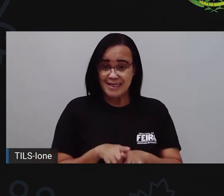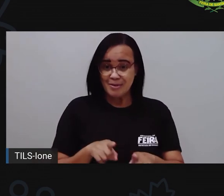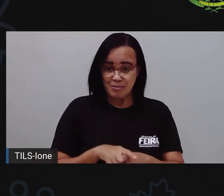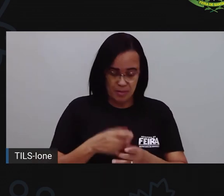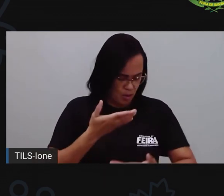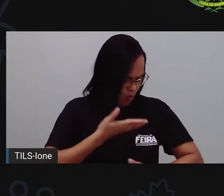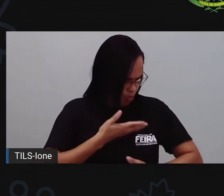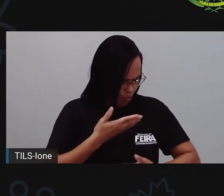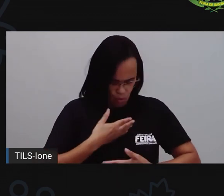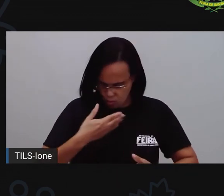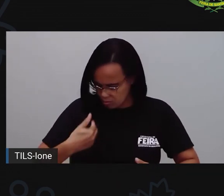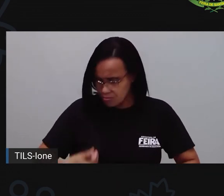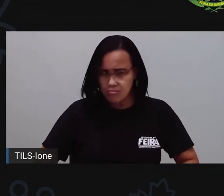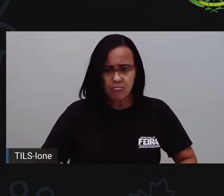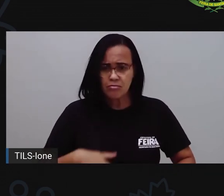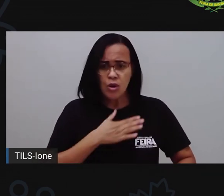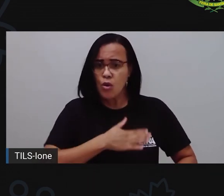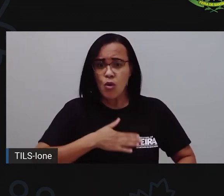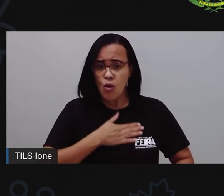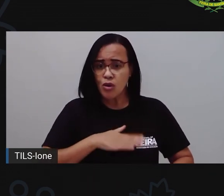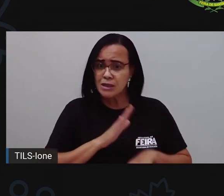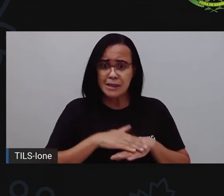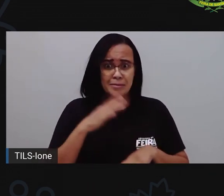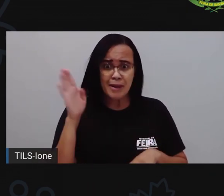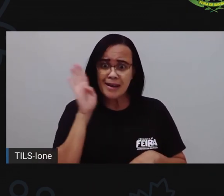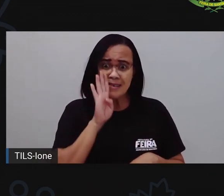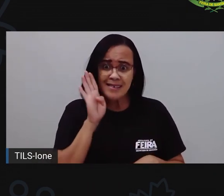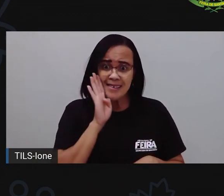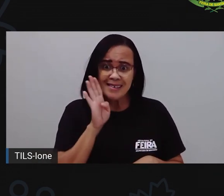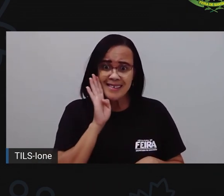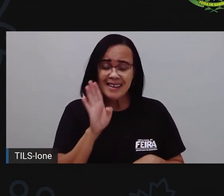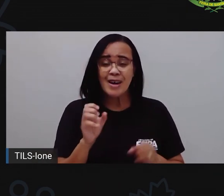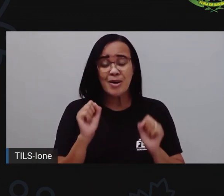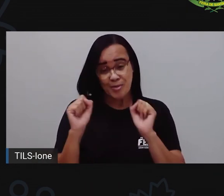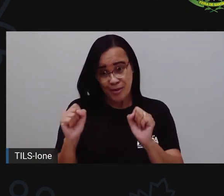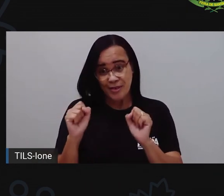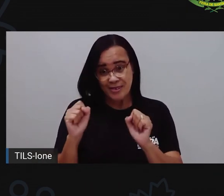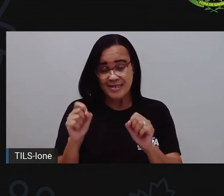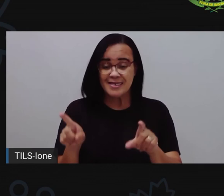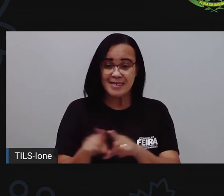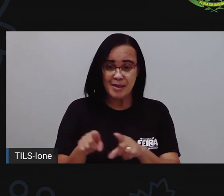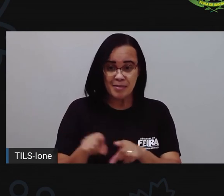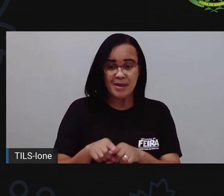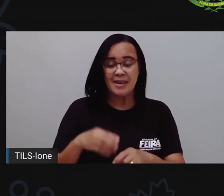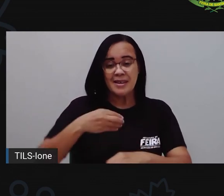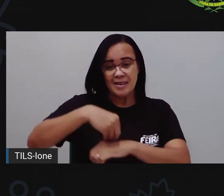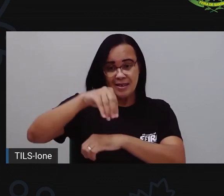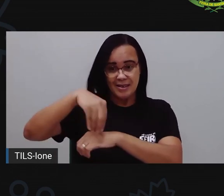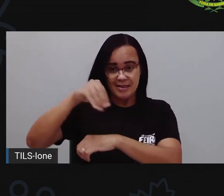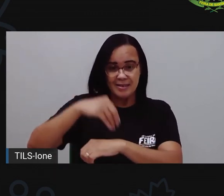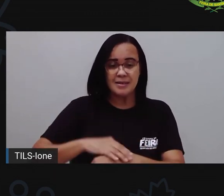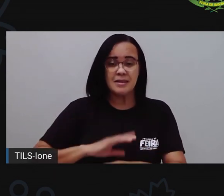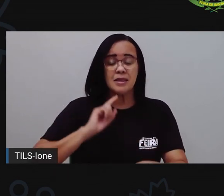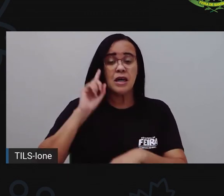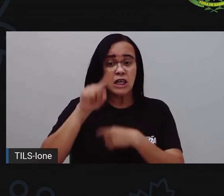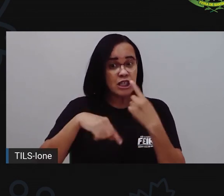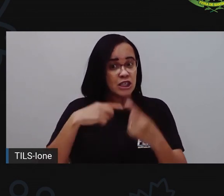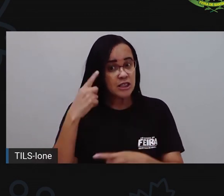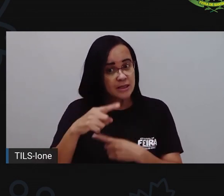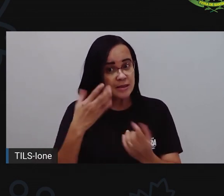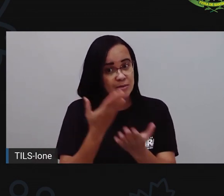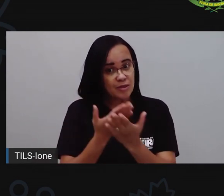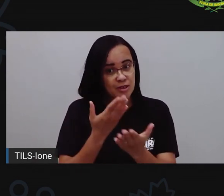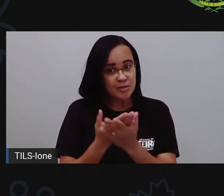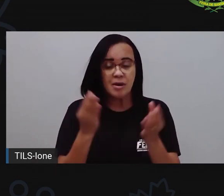você acha mais legal, né? E você pode compartilhar com a gente isso, tá bom? Então, nós nos vemos na próxima aula. Um beijão e até